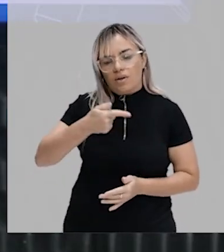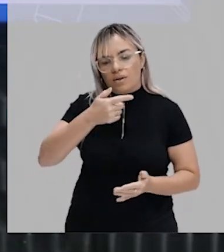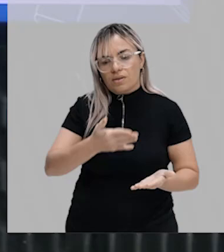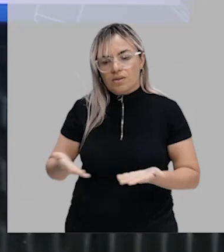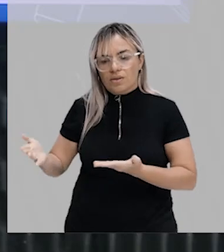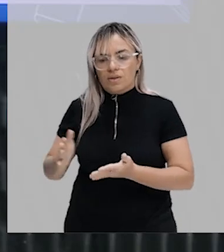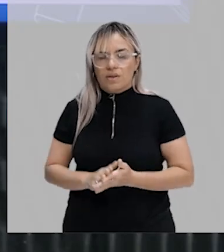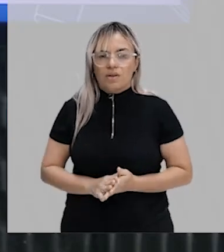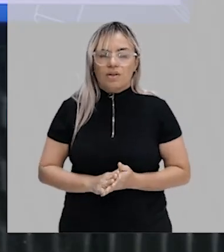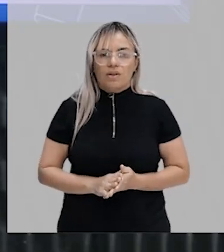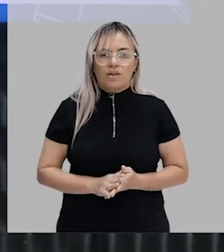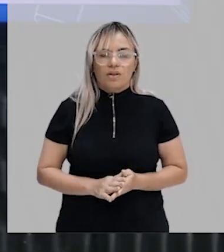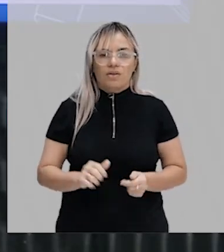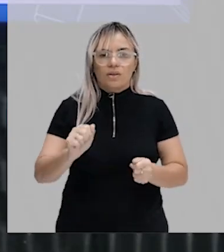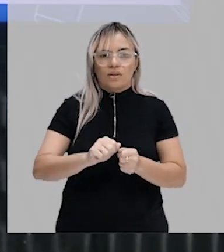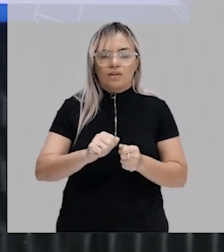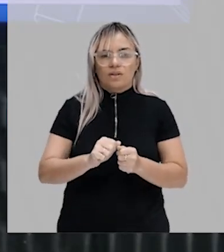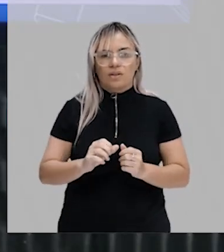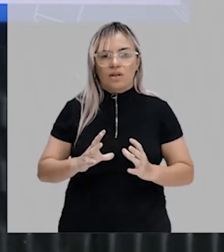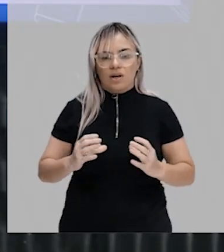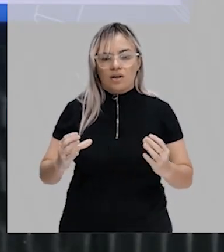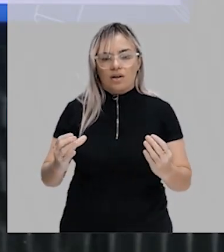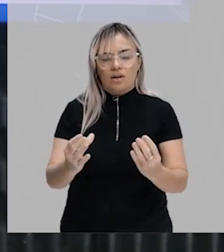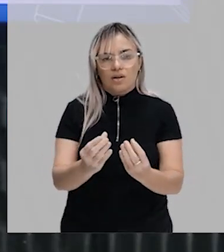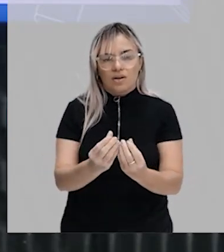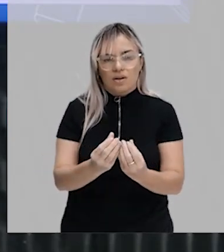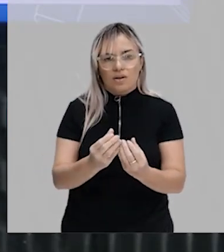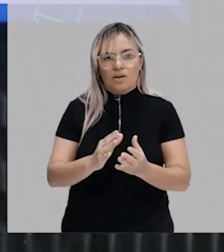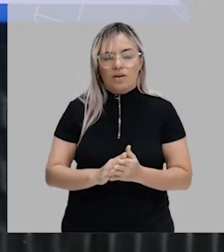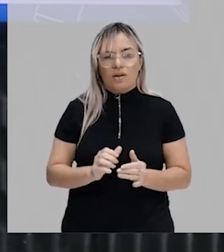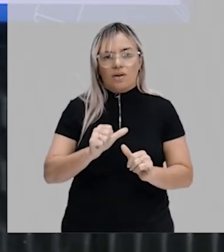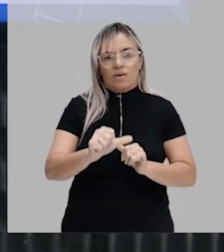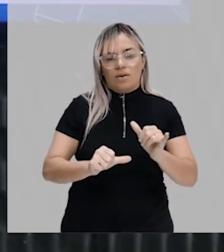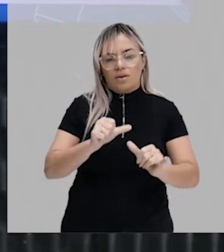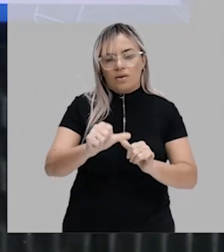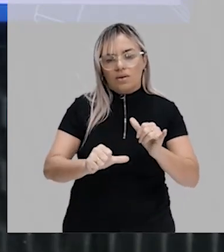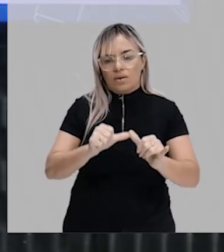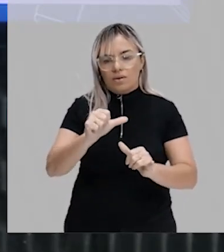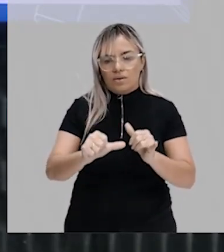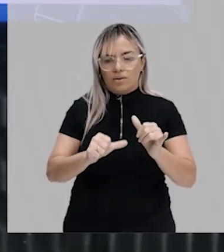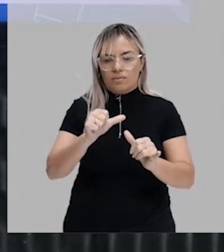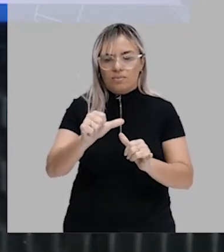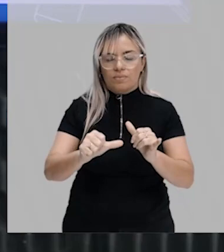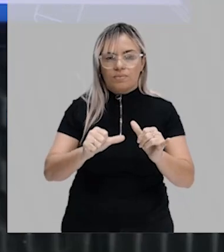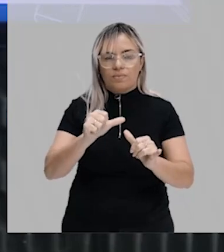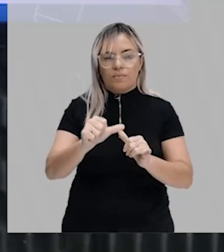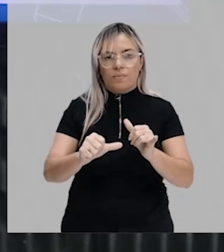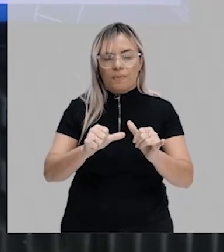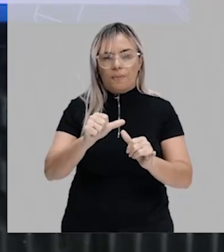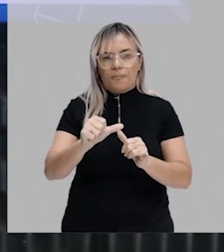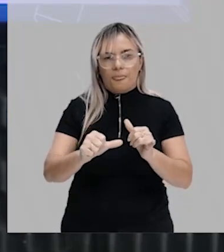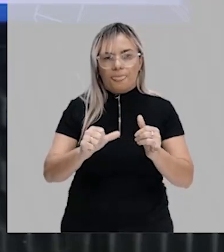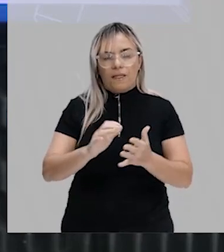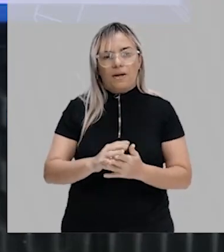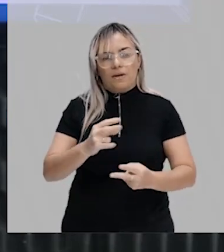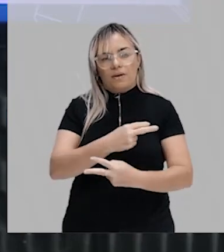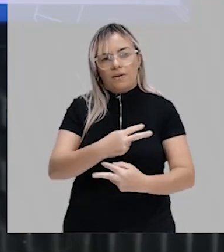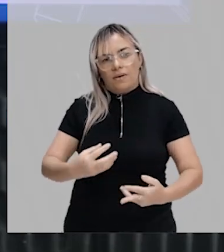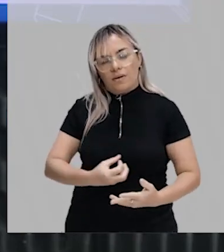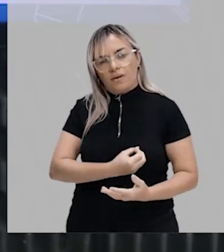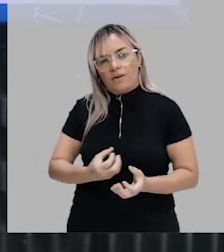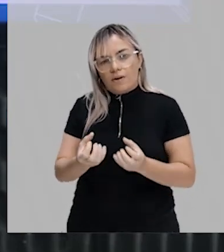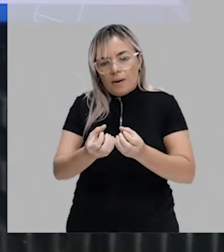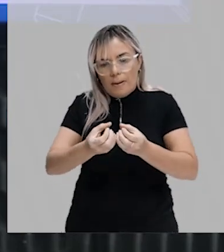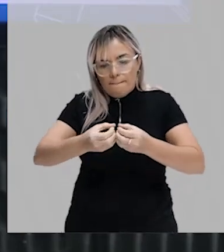fermentação. O que é a fermentação? É uma reação química em que o indivíduo quebra uma molécula